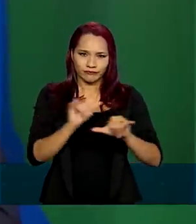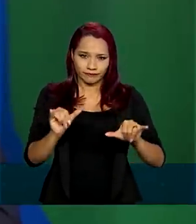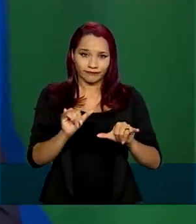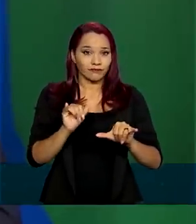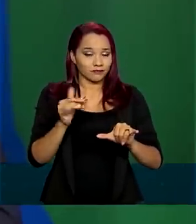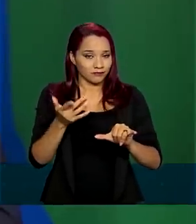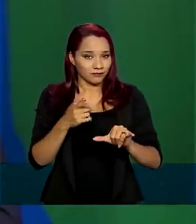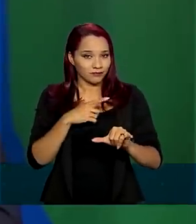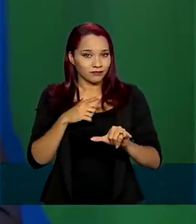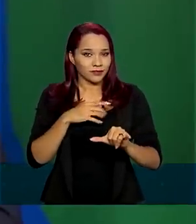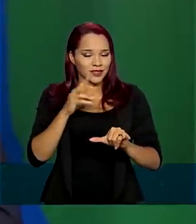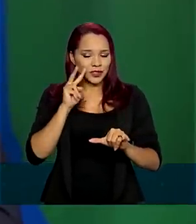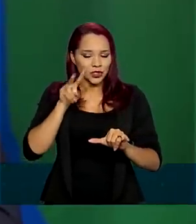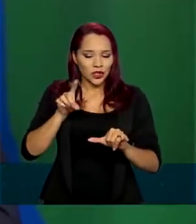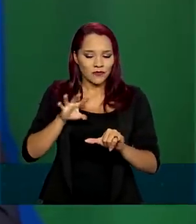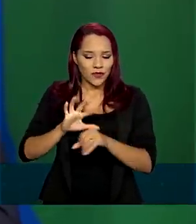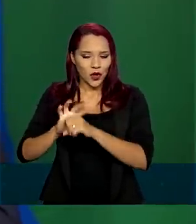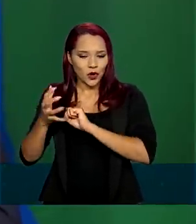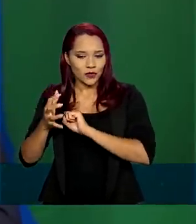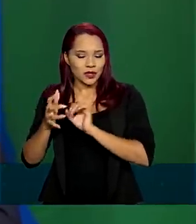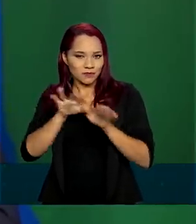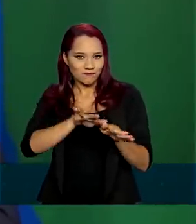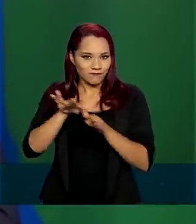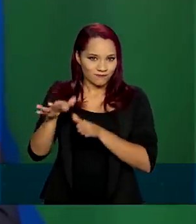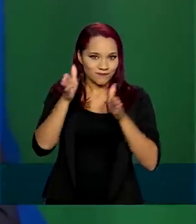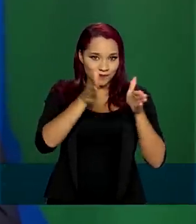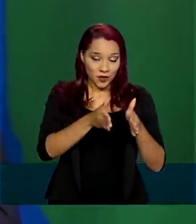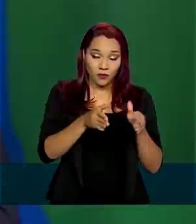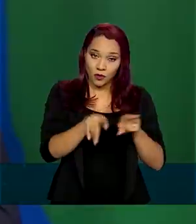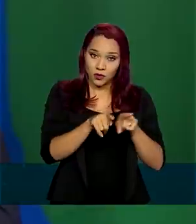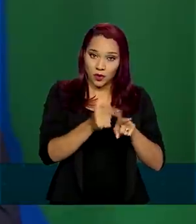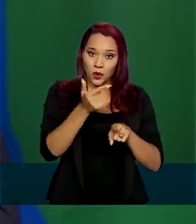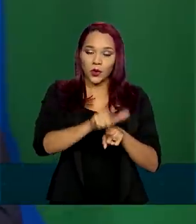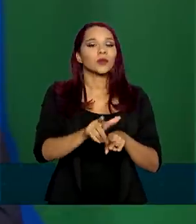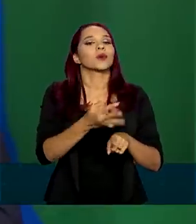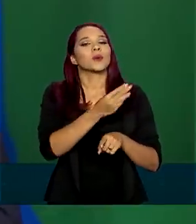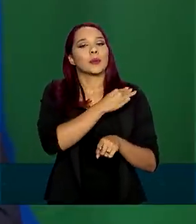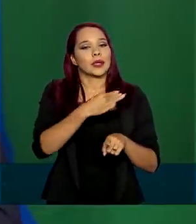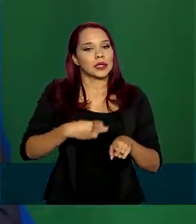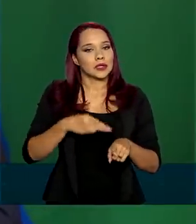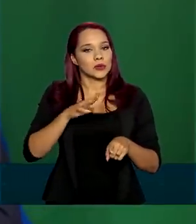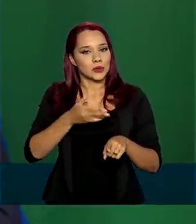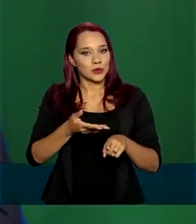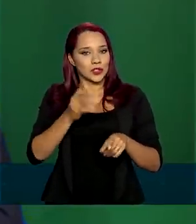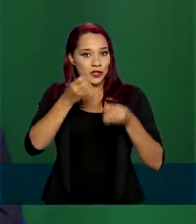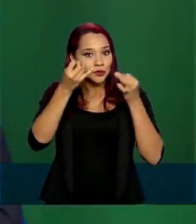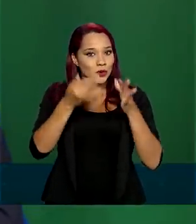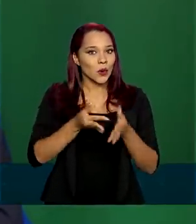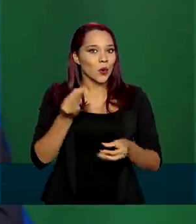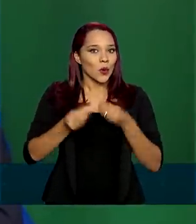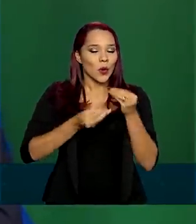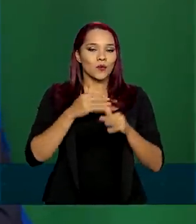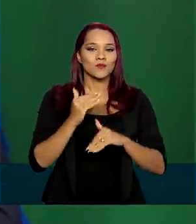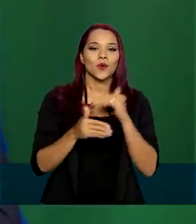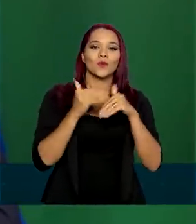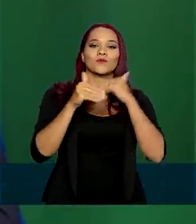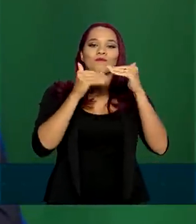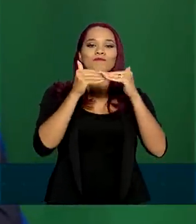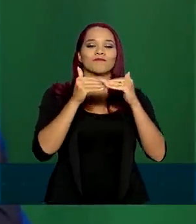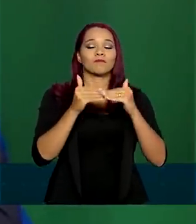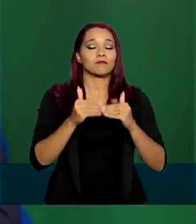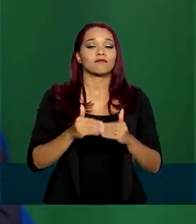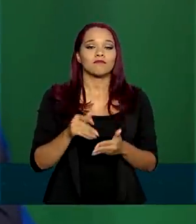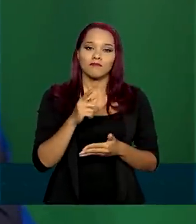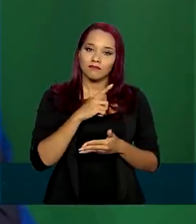da questão do coronavírus, mas já, como o ministro Paganeta adiantou, falando de recuperação, nós temos